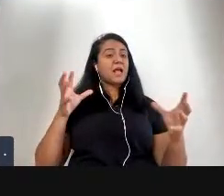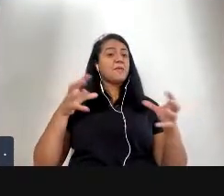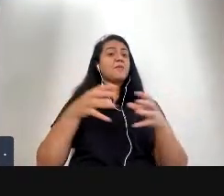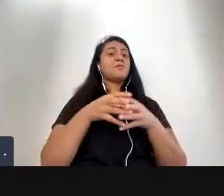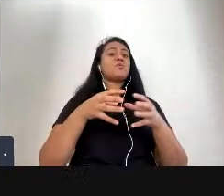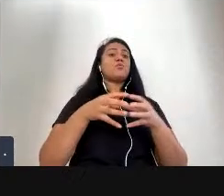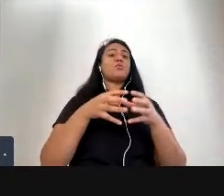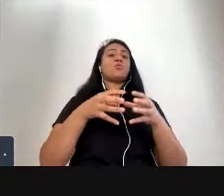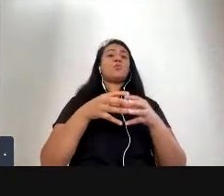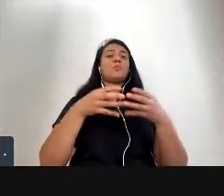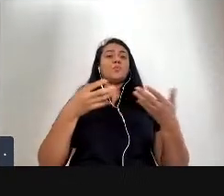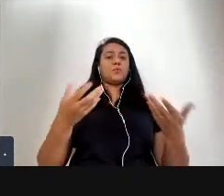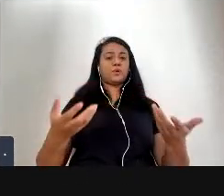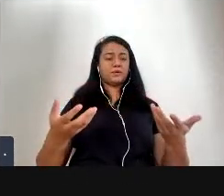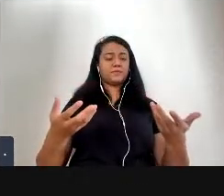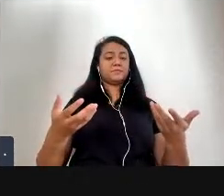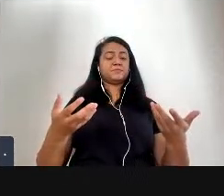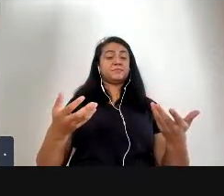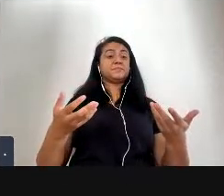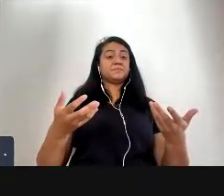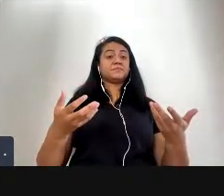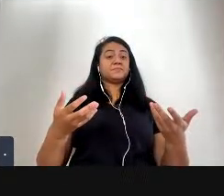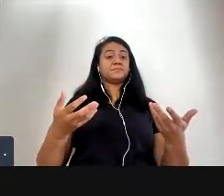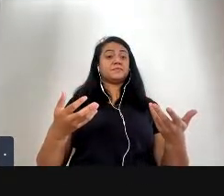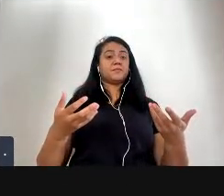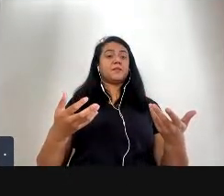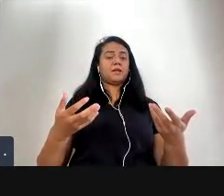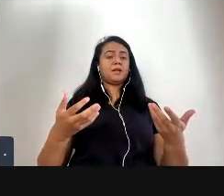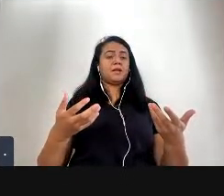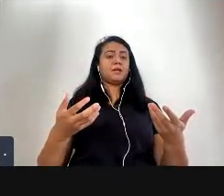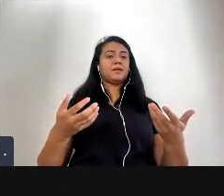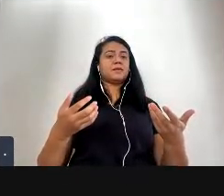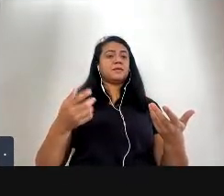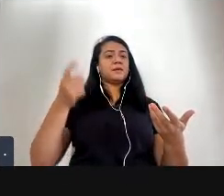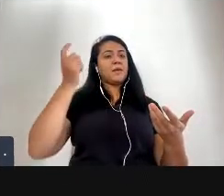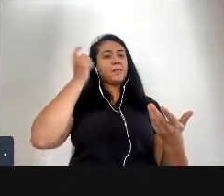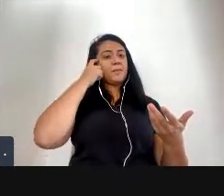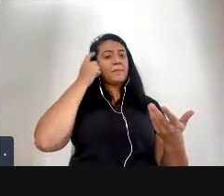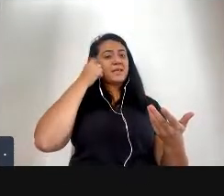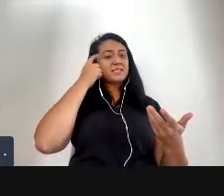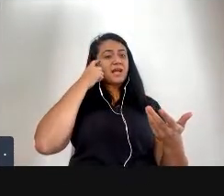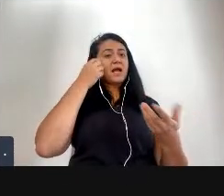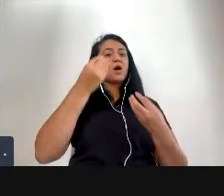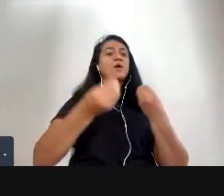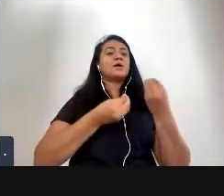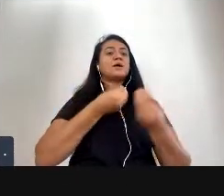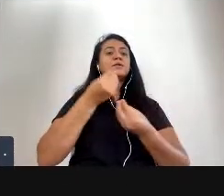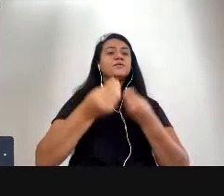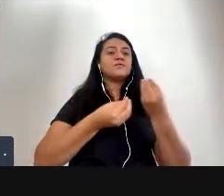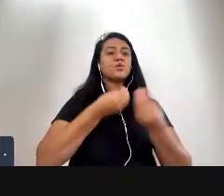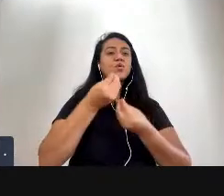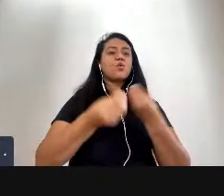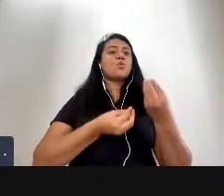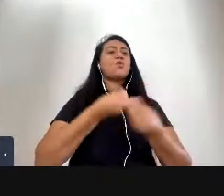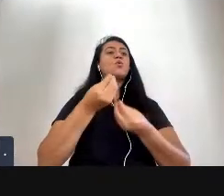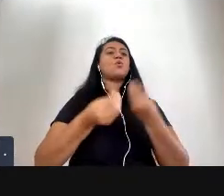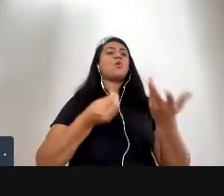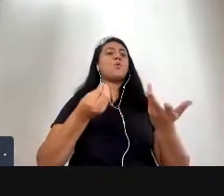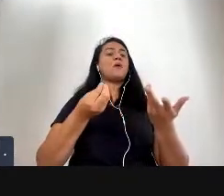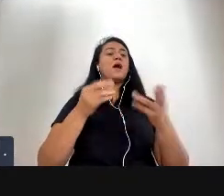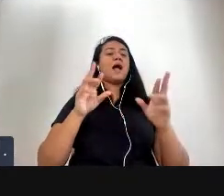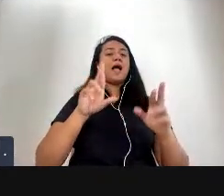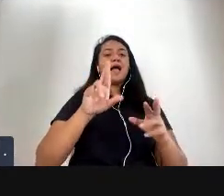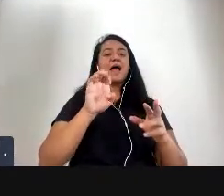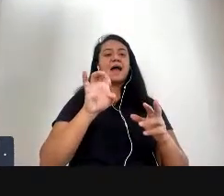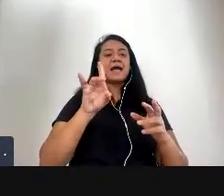se a gente for pensar hoje que malhas estão ligadas às questões fúngicas as redes quando são